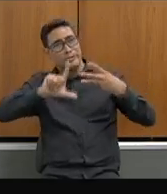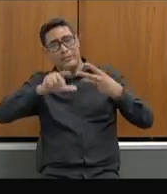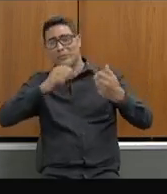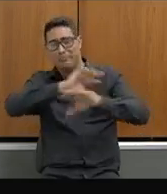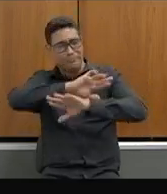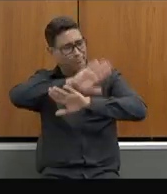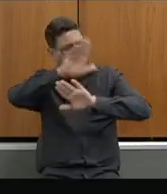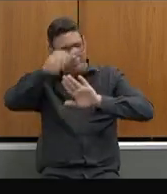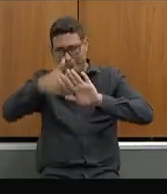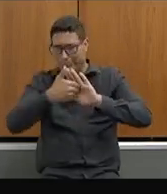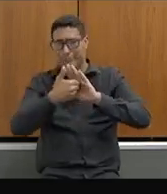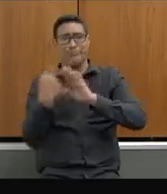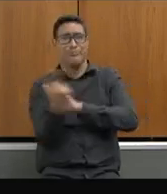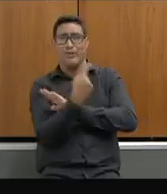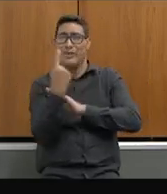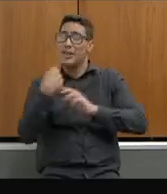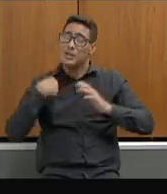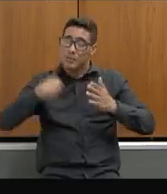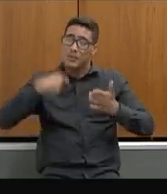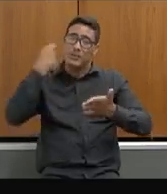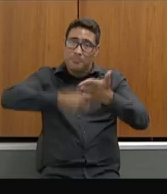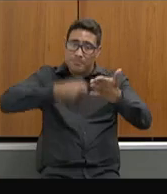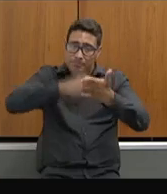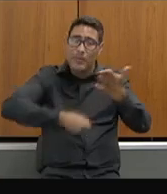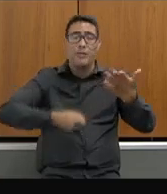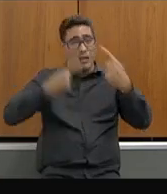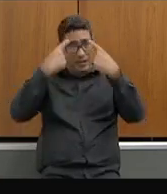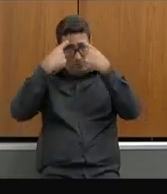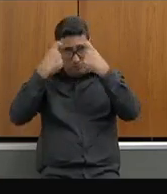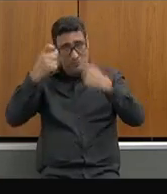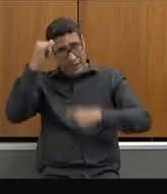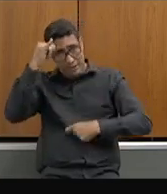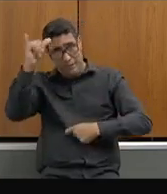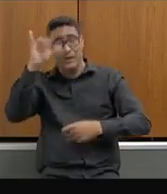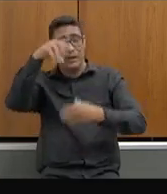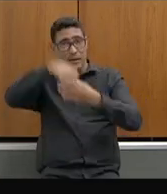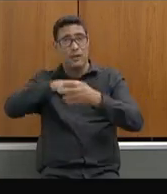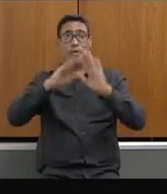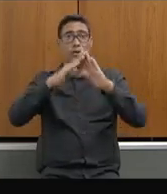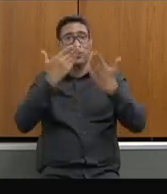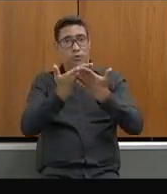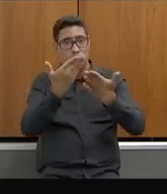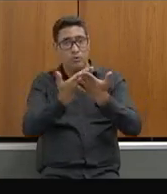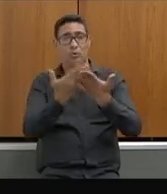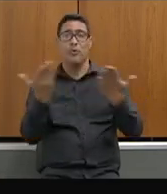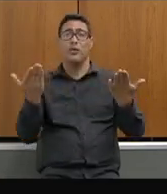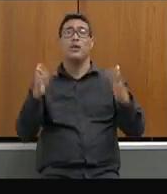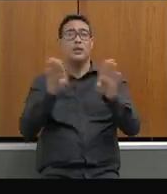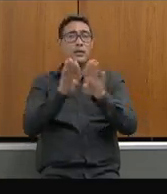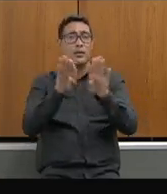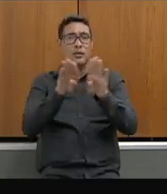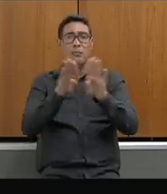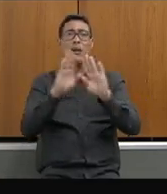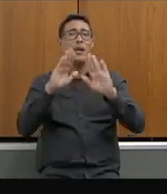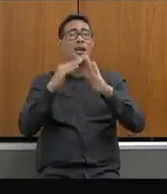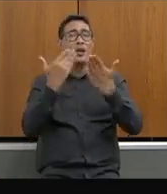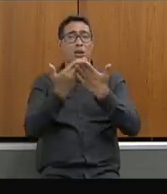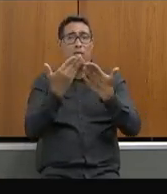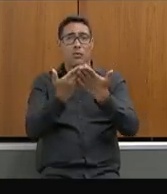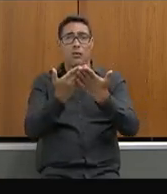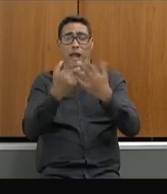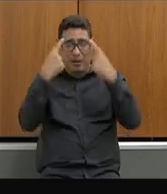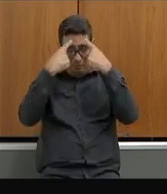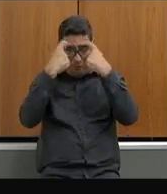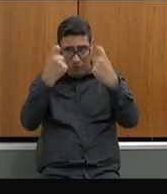em combate à violência no ambiente escolar e o combate também da violência no ambiente